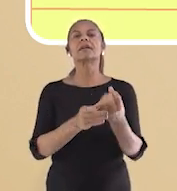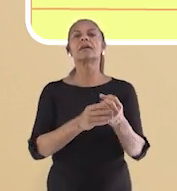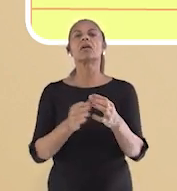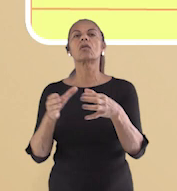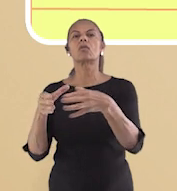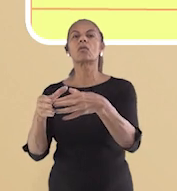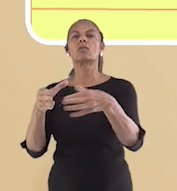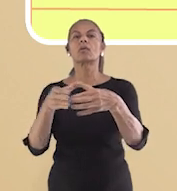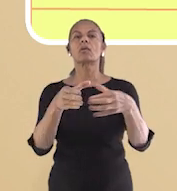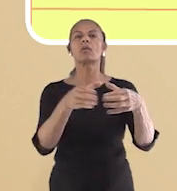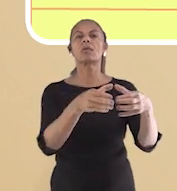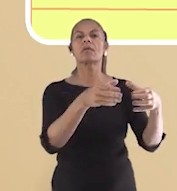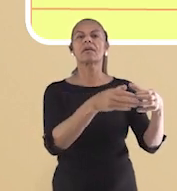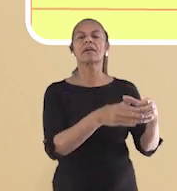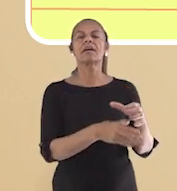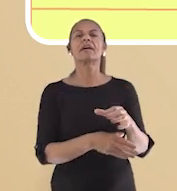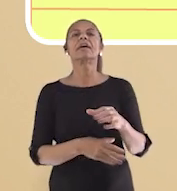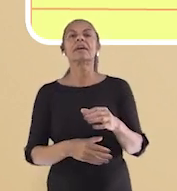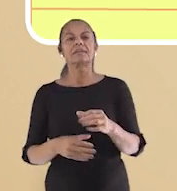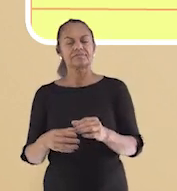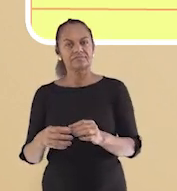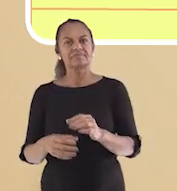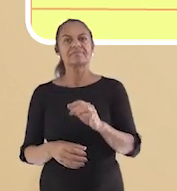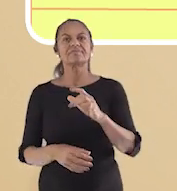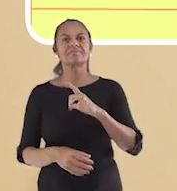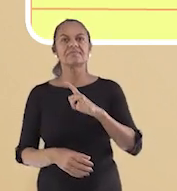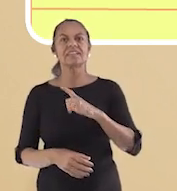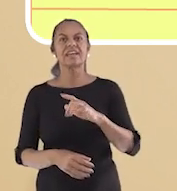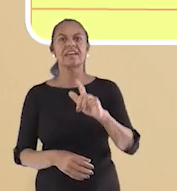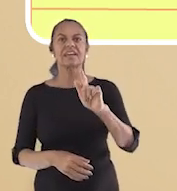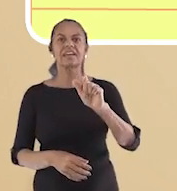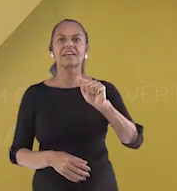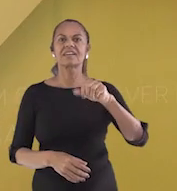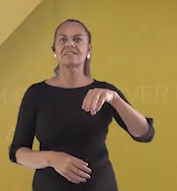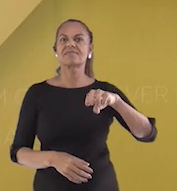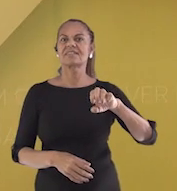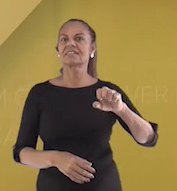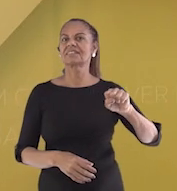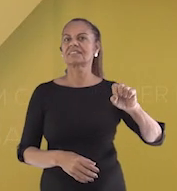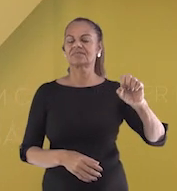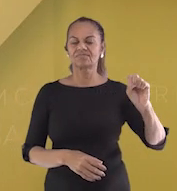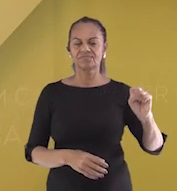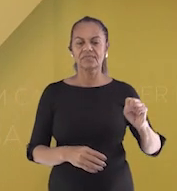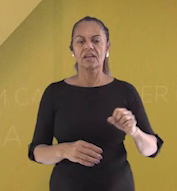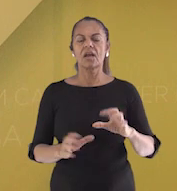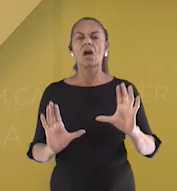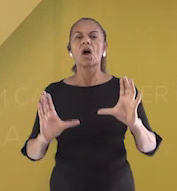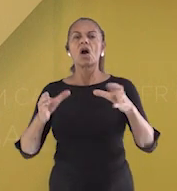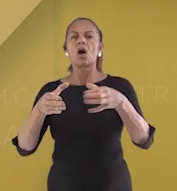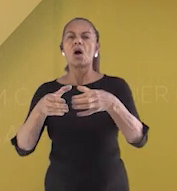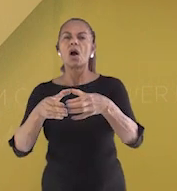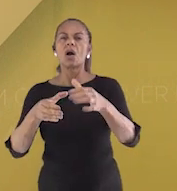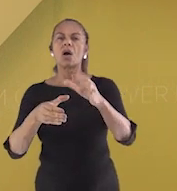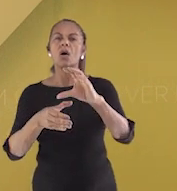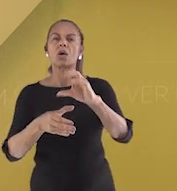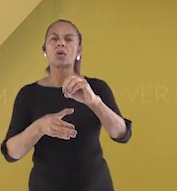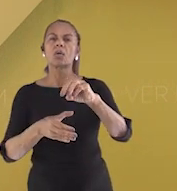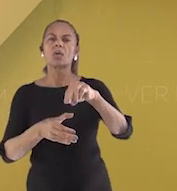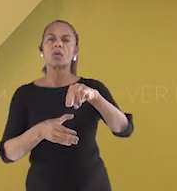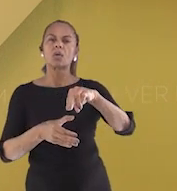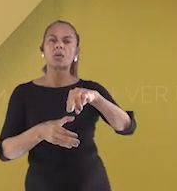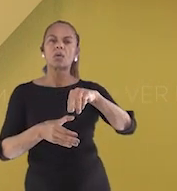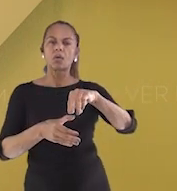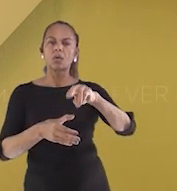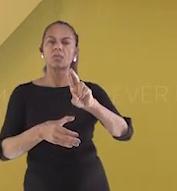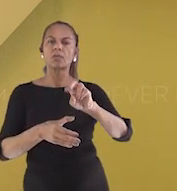como gamers. Vamos relembrar o significado de comunidade? Comunidade é um conjunto de pessoas que